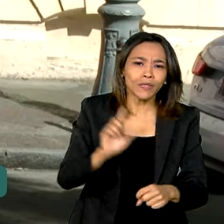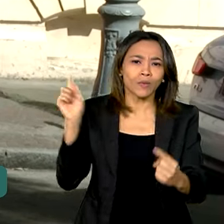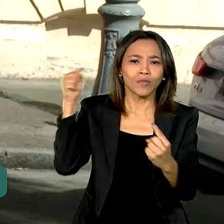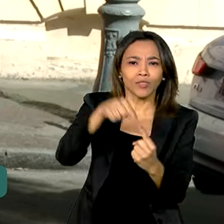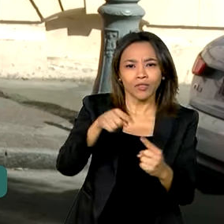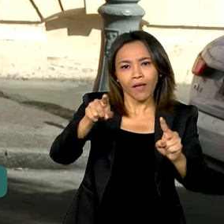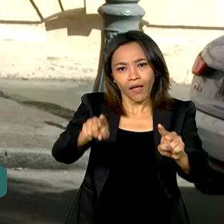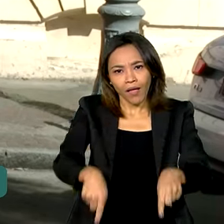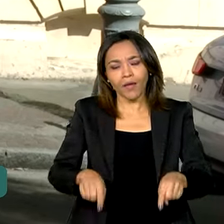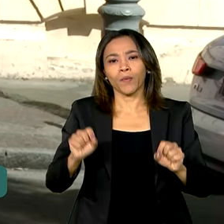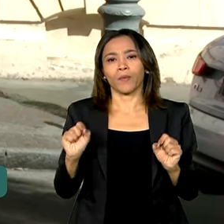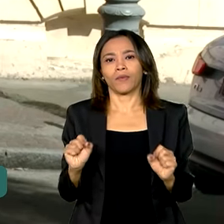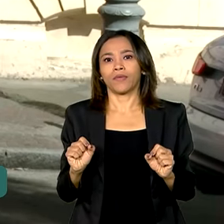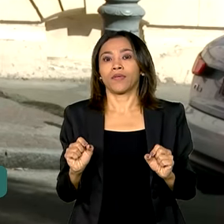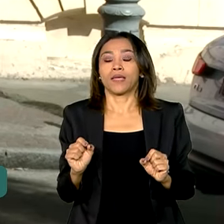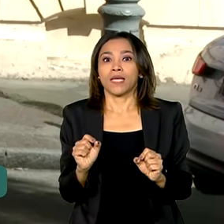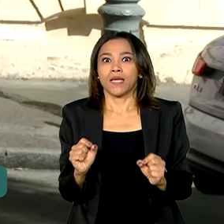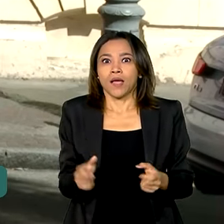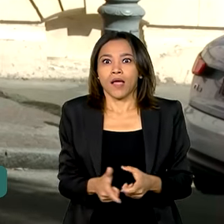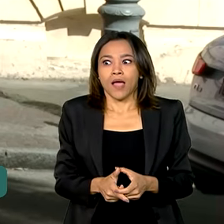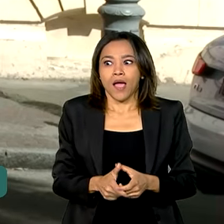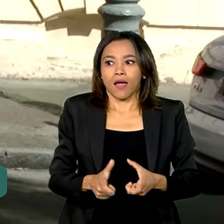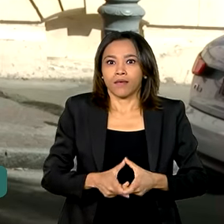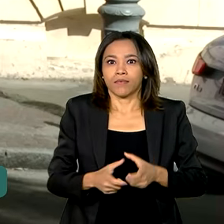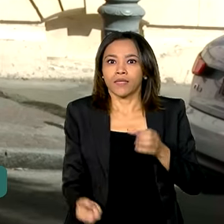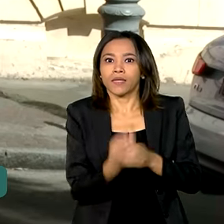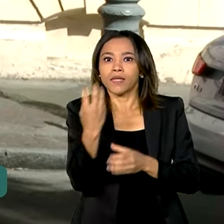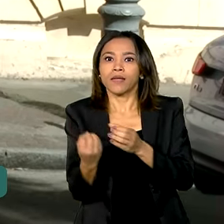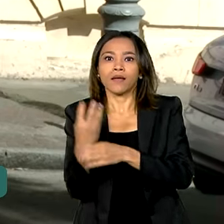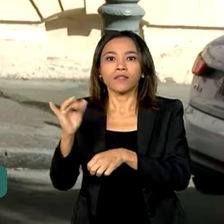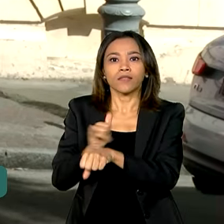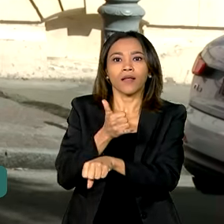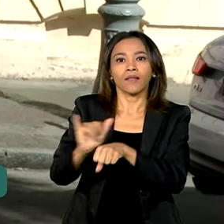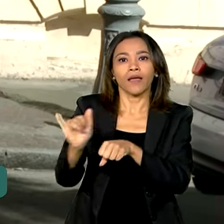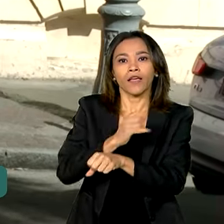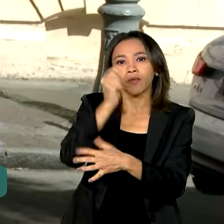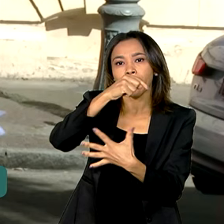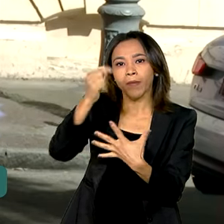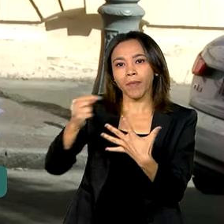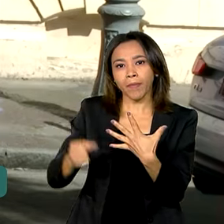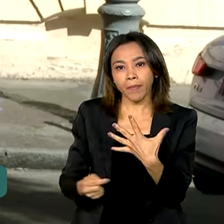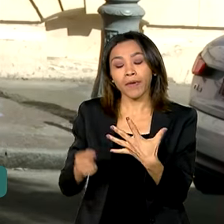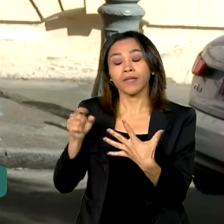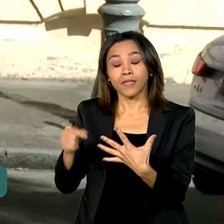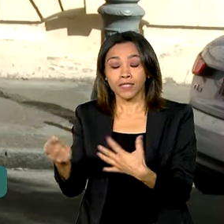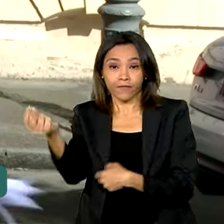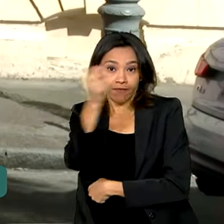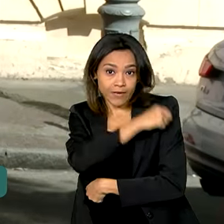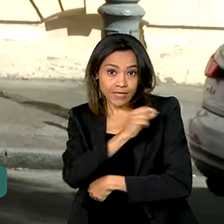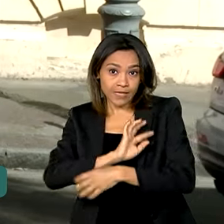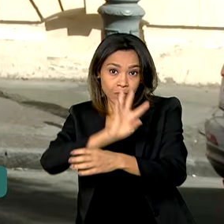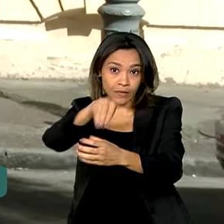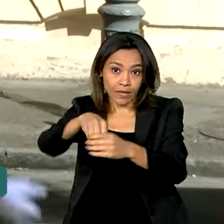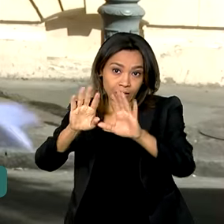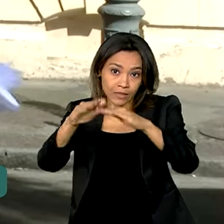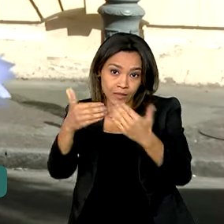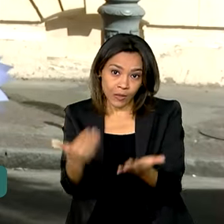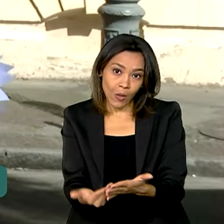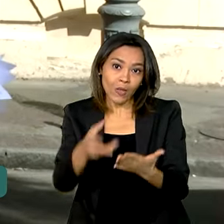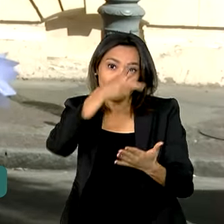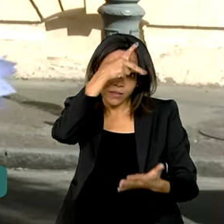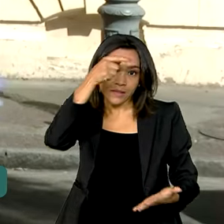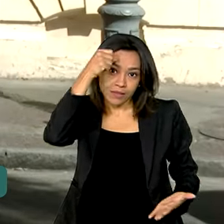é aumentar as estratégias de vacinação dentro das escolas municipais. Um outro objetivo